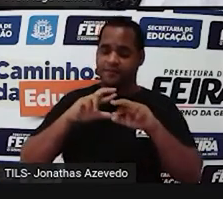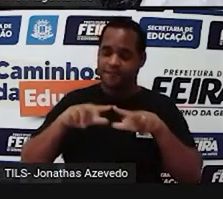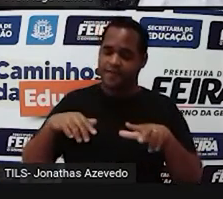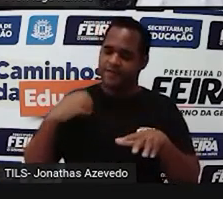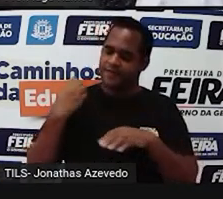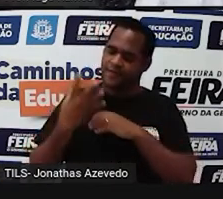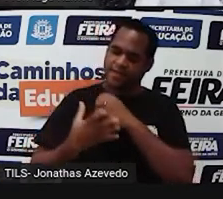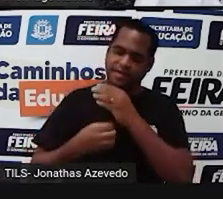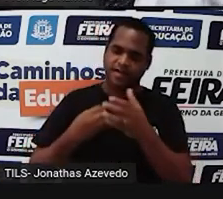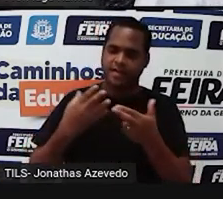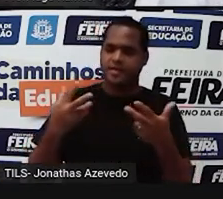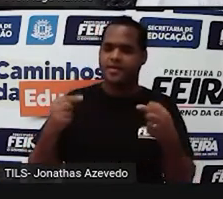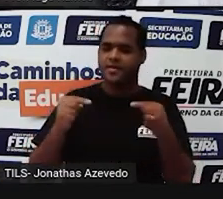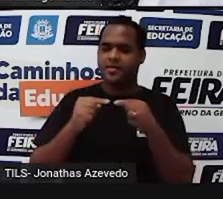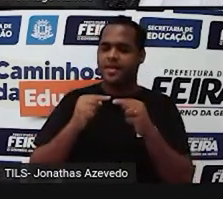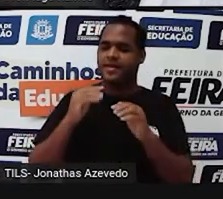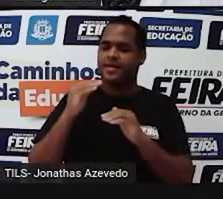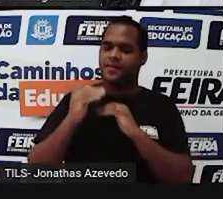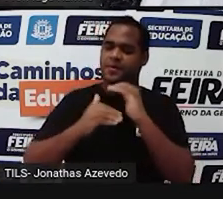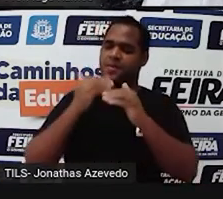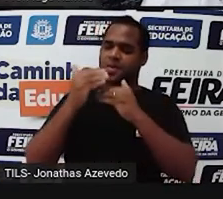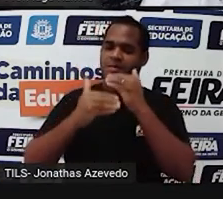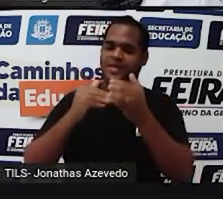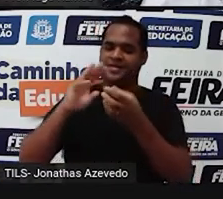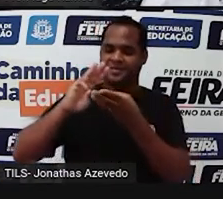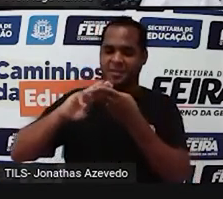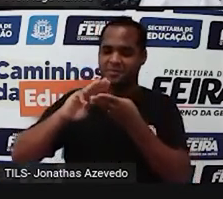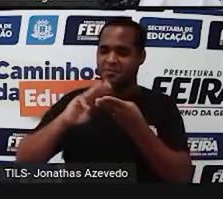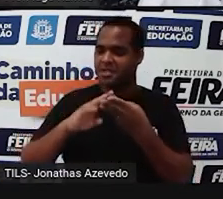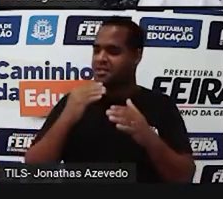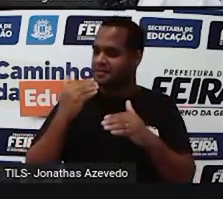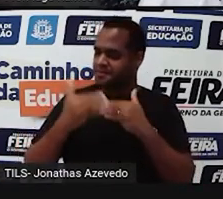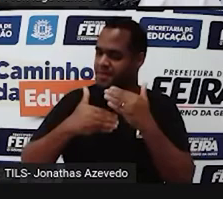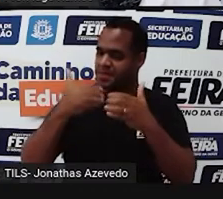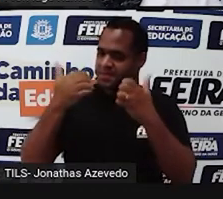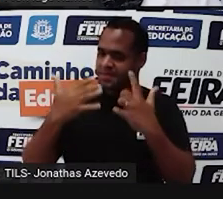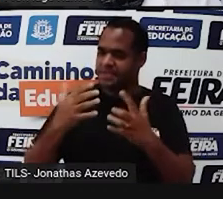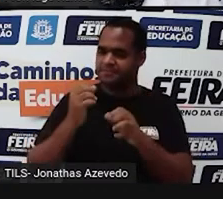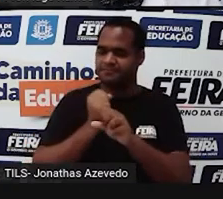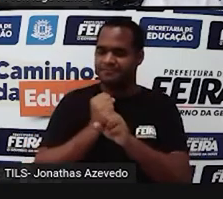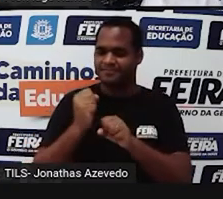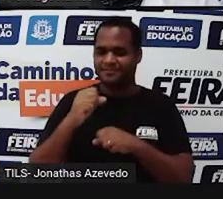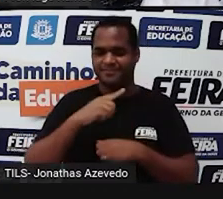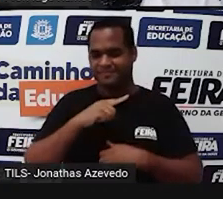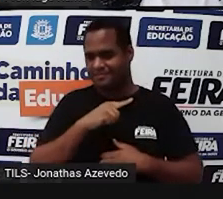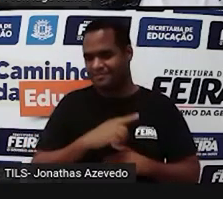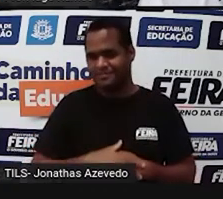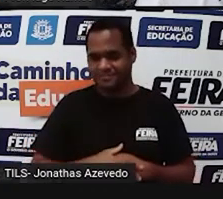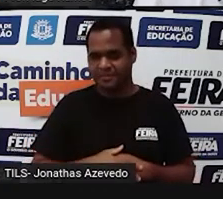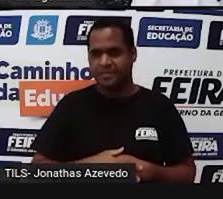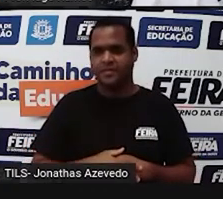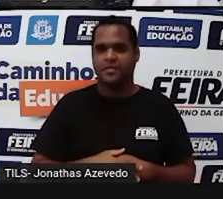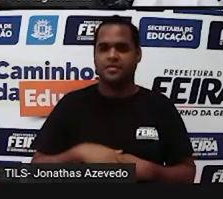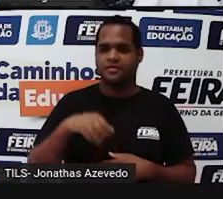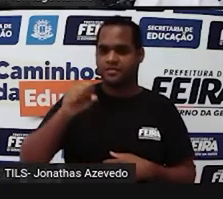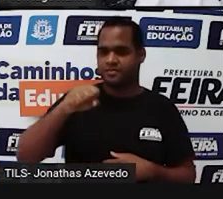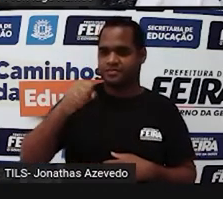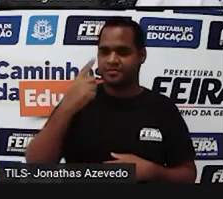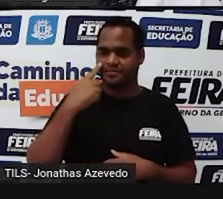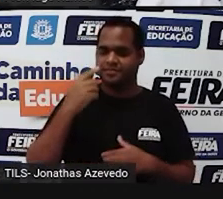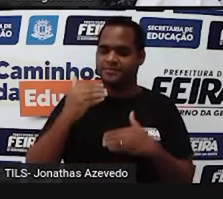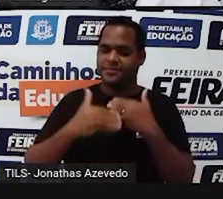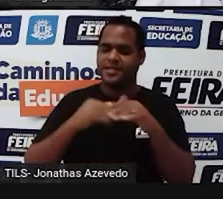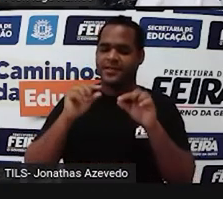para esse desenvolver da matemática ao longo do tempo. Pois é, eu estou falando